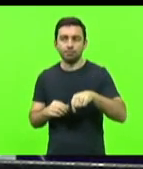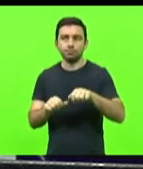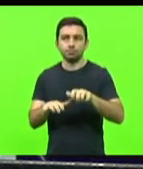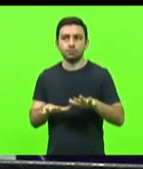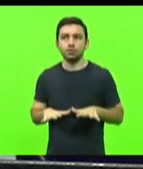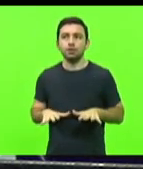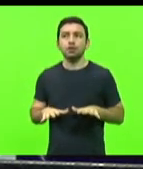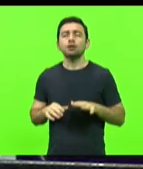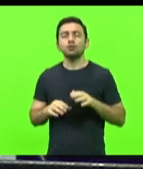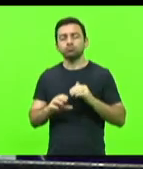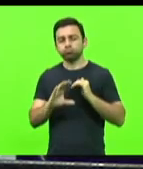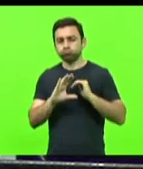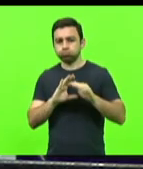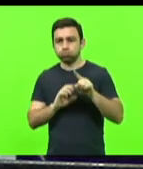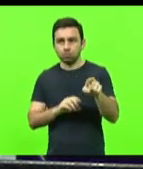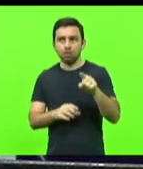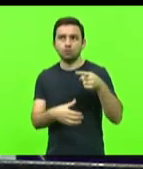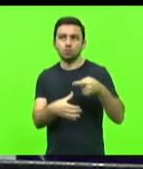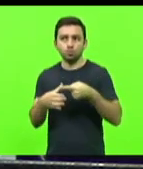encaminhado às comissões.